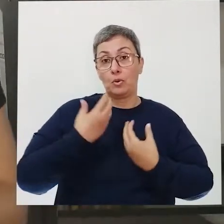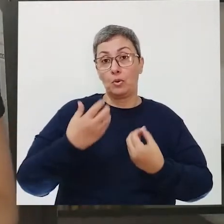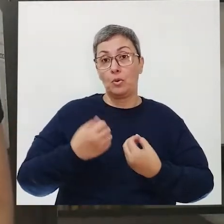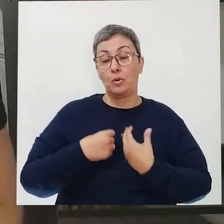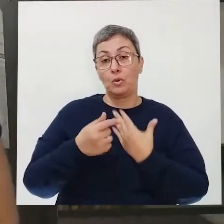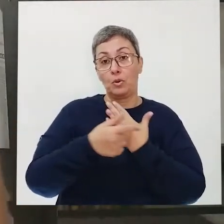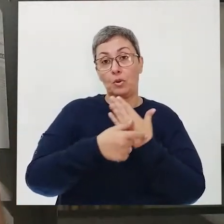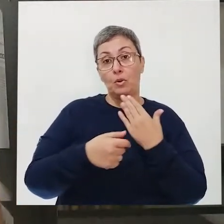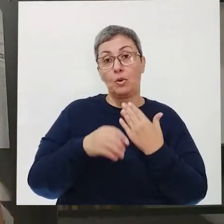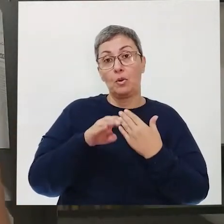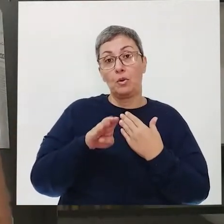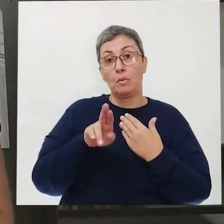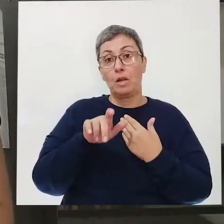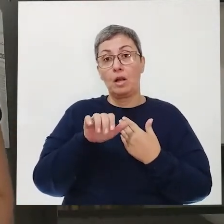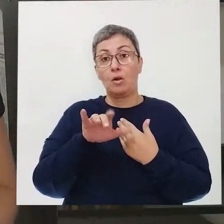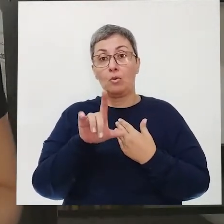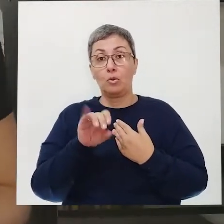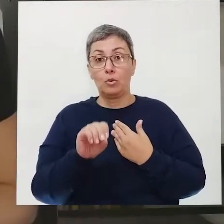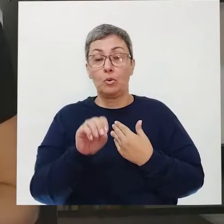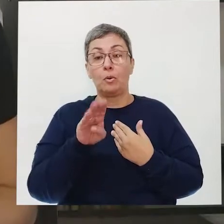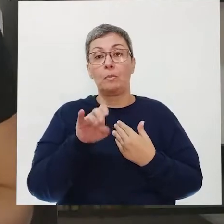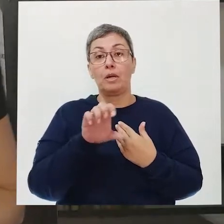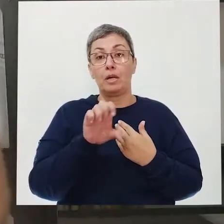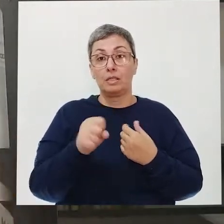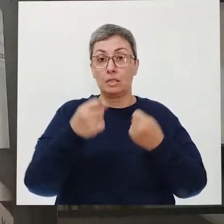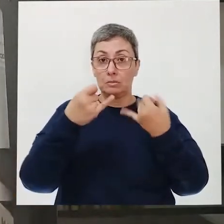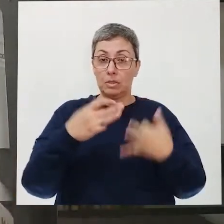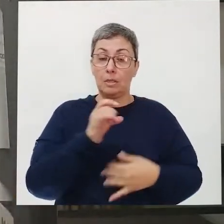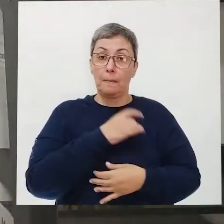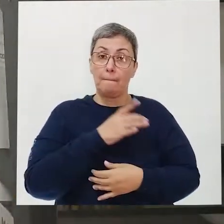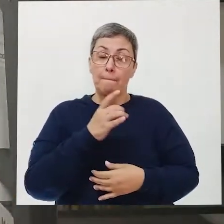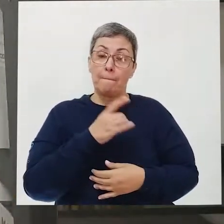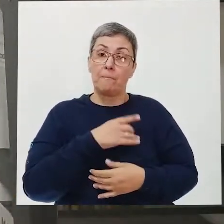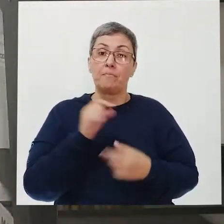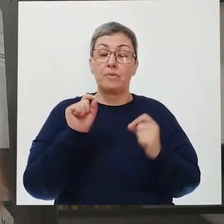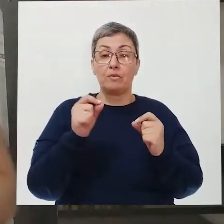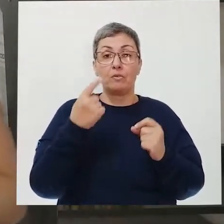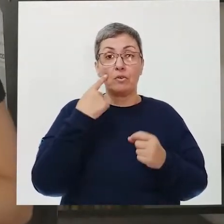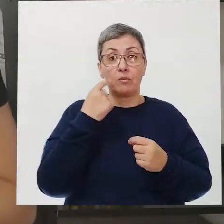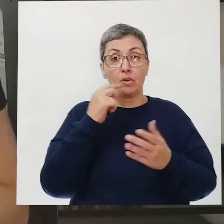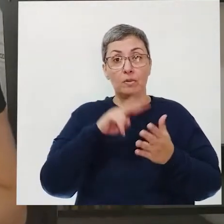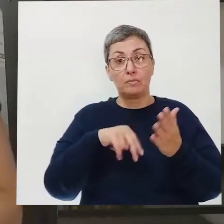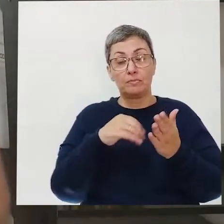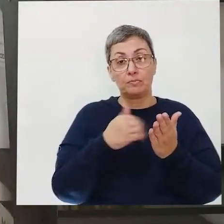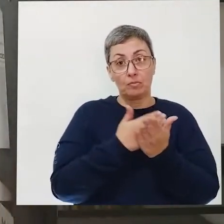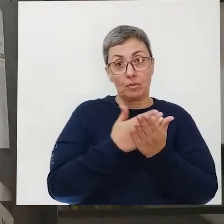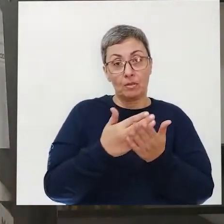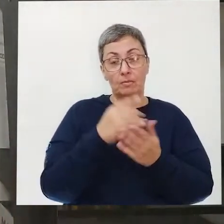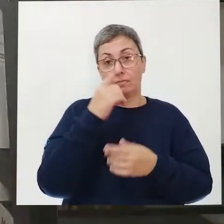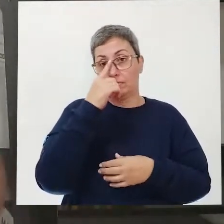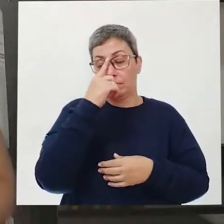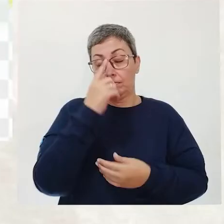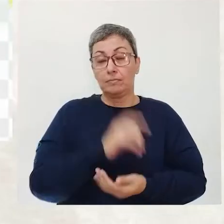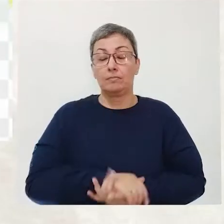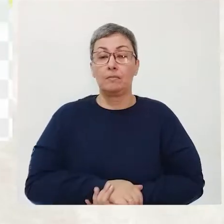do Braulio Bessa que ele fala sobre medo, tá? E então, vamos lá. Ele começa assim.